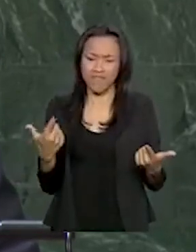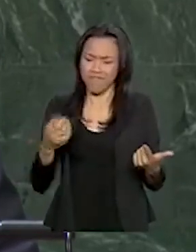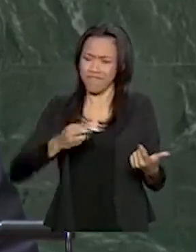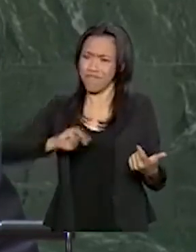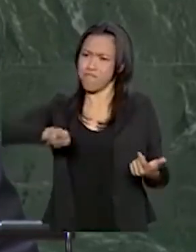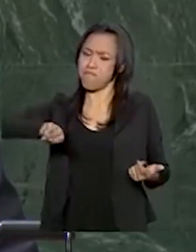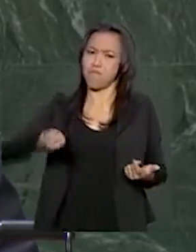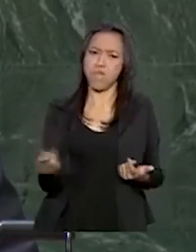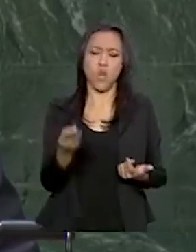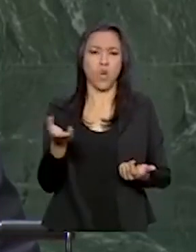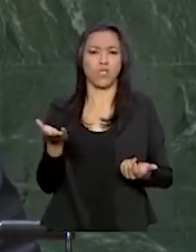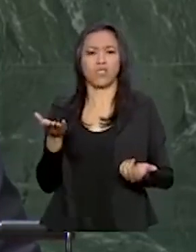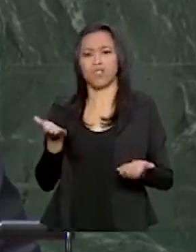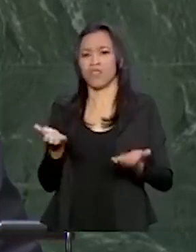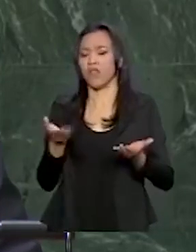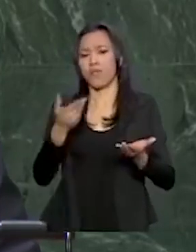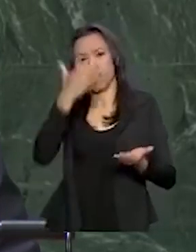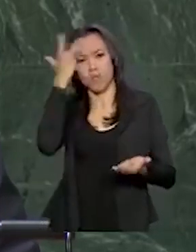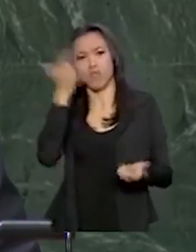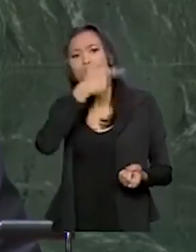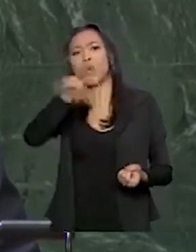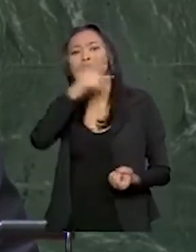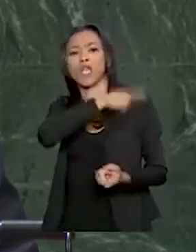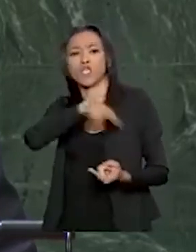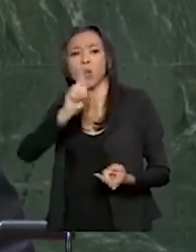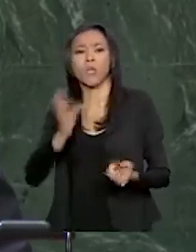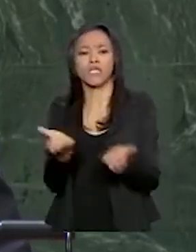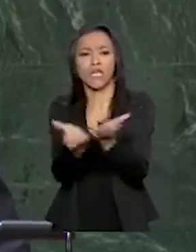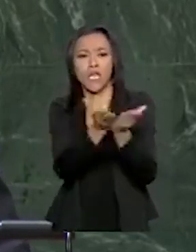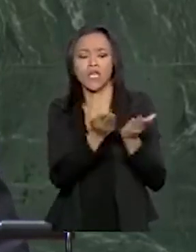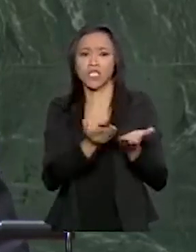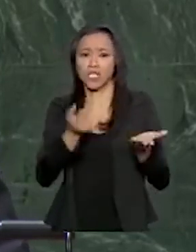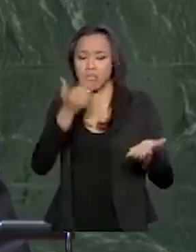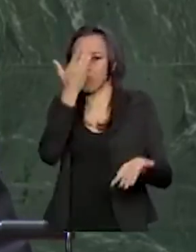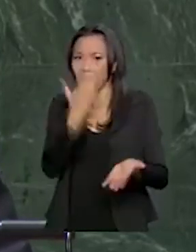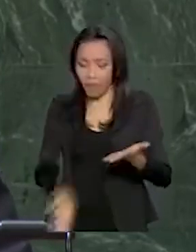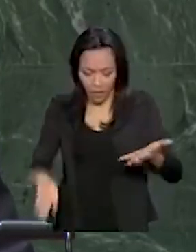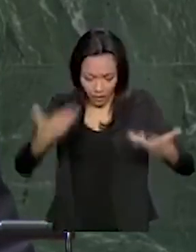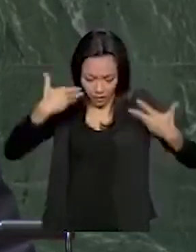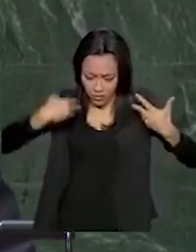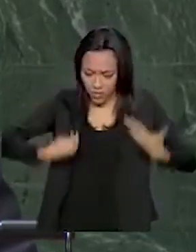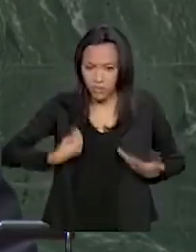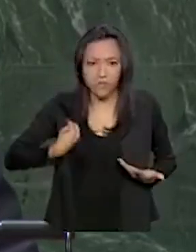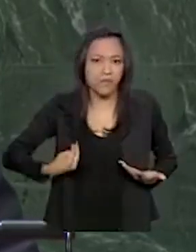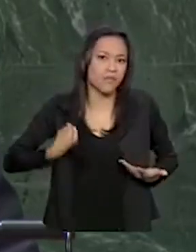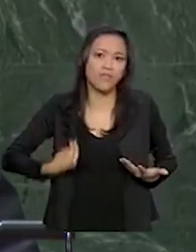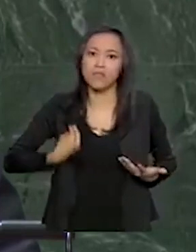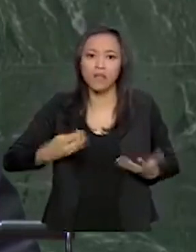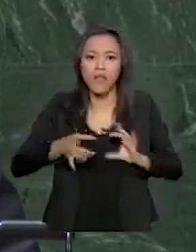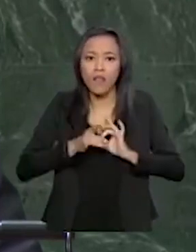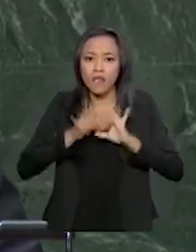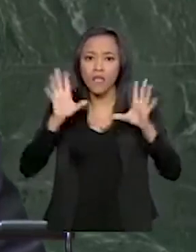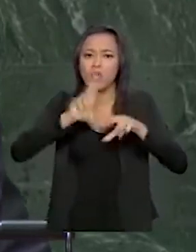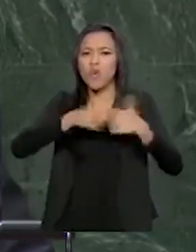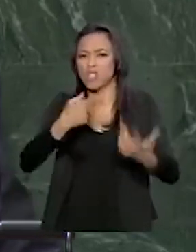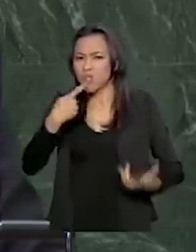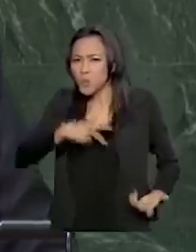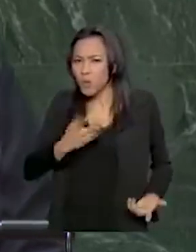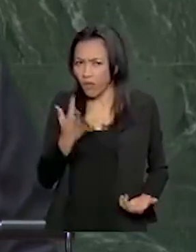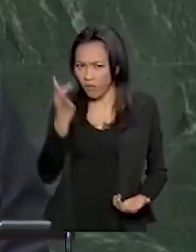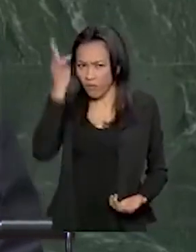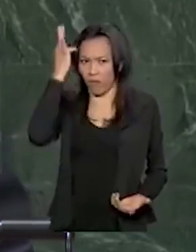cristãos e pessoas de outras religiões que perdem sua vida ou sua liberdade em razão de sua fé.